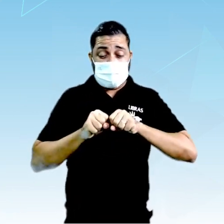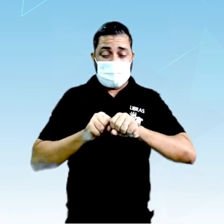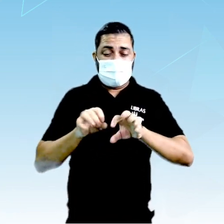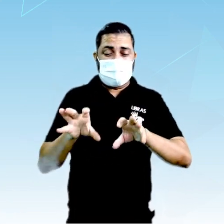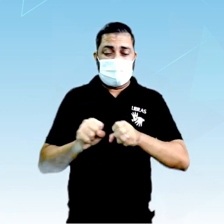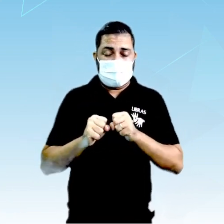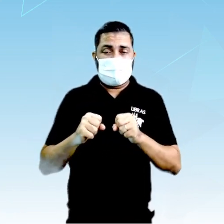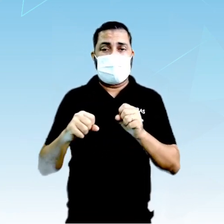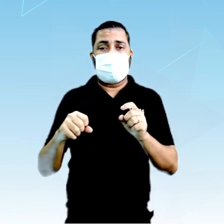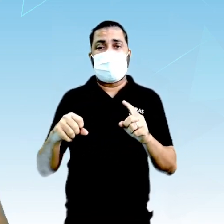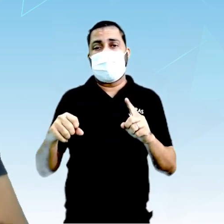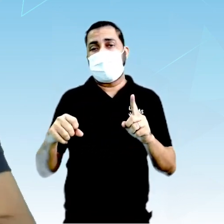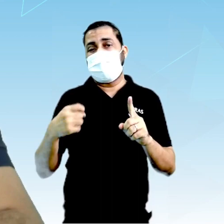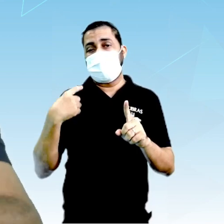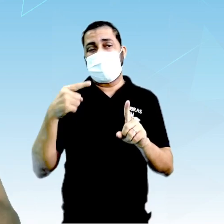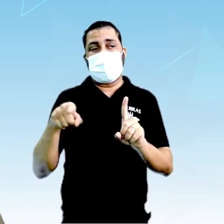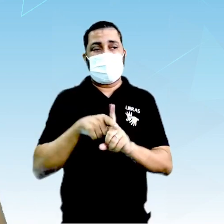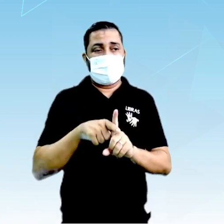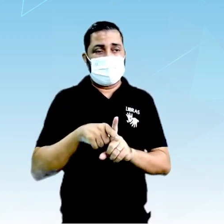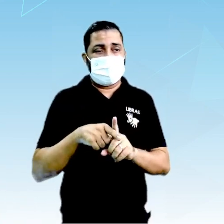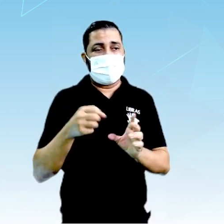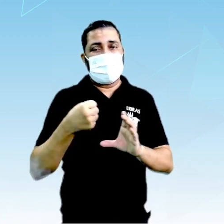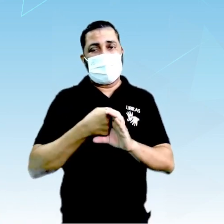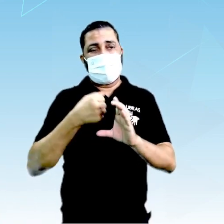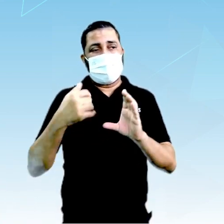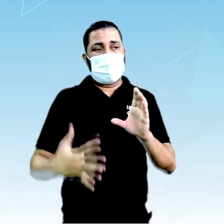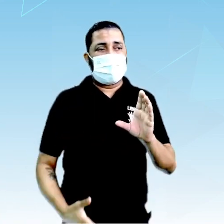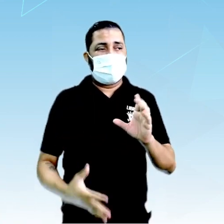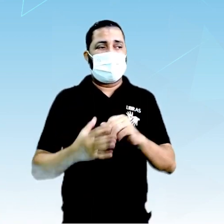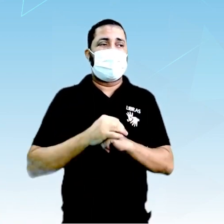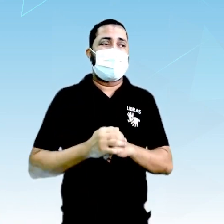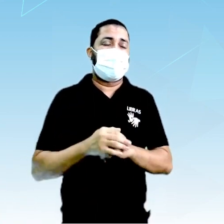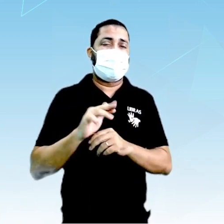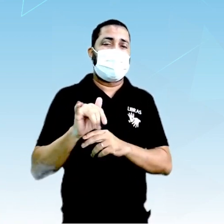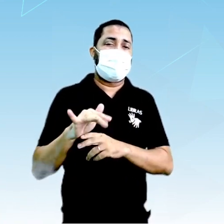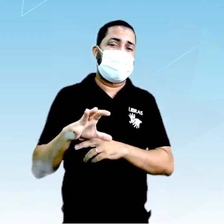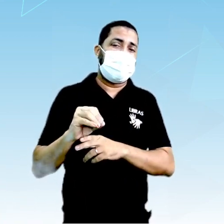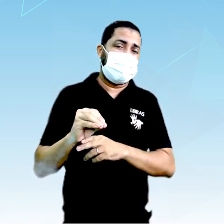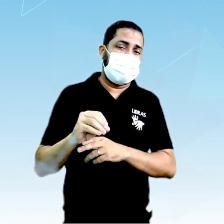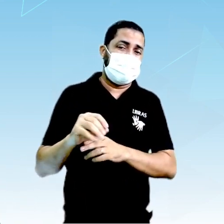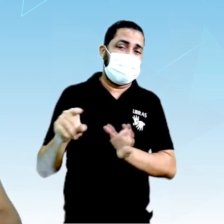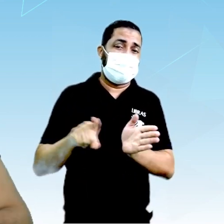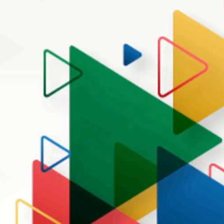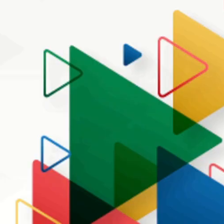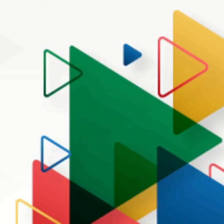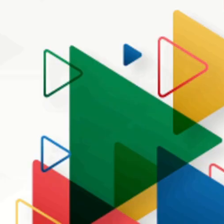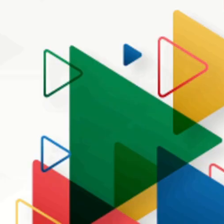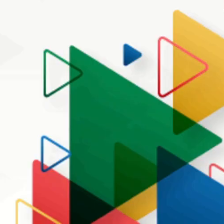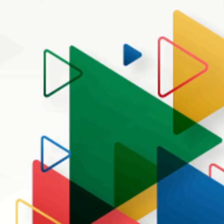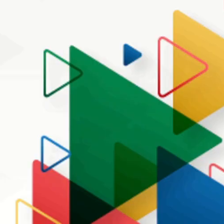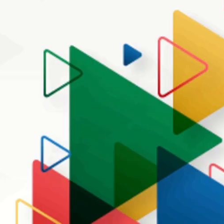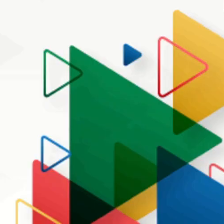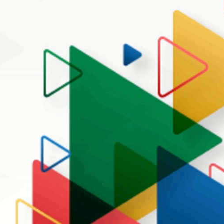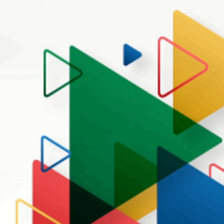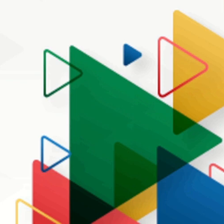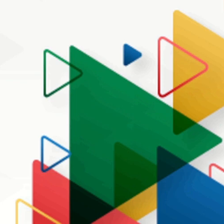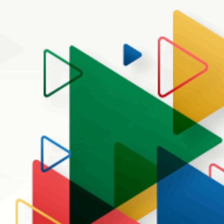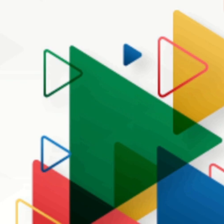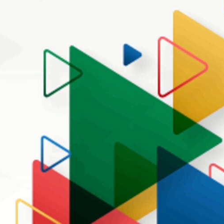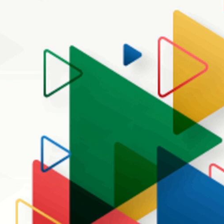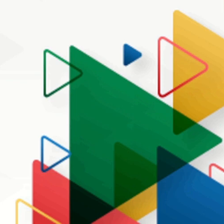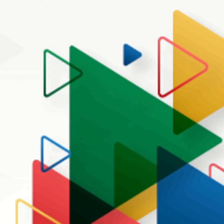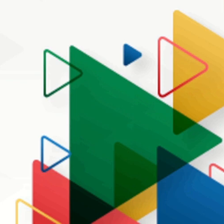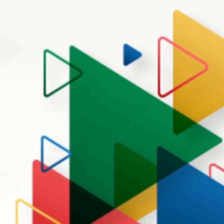placas positivas, isso dá a característica de que aqueles raios são negativos. Então tudo isso fez um arcabouço